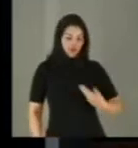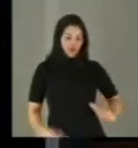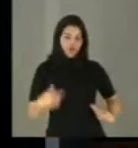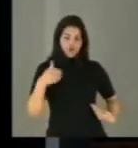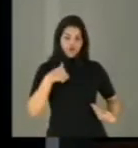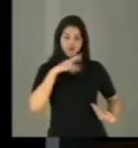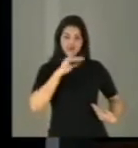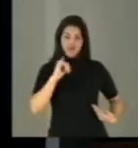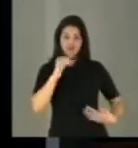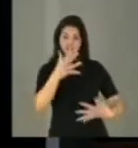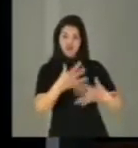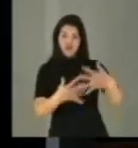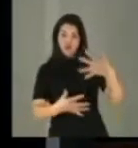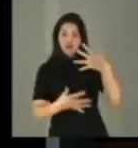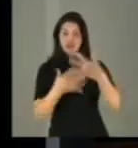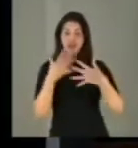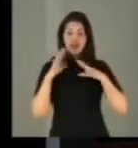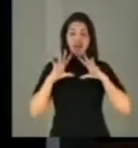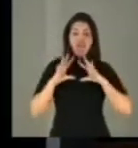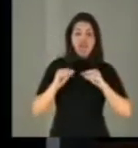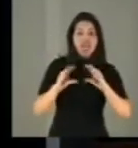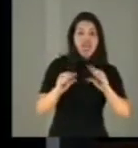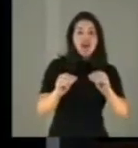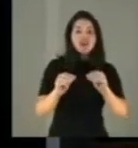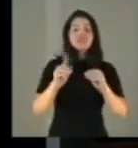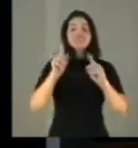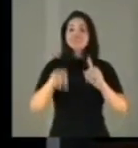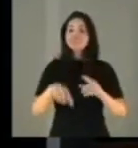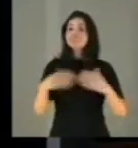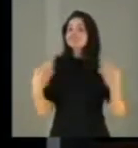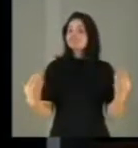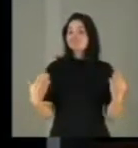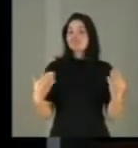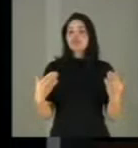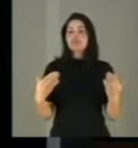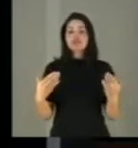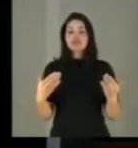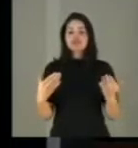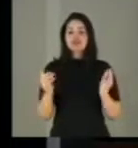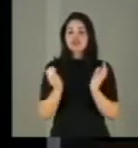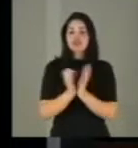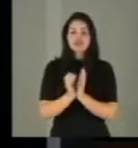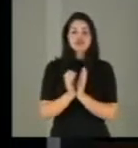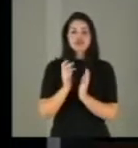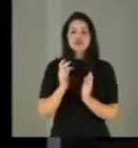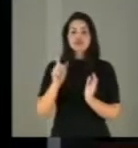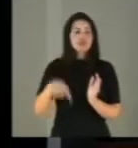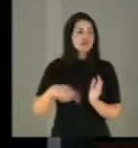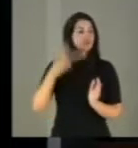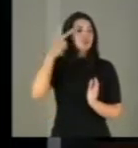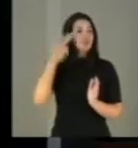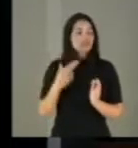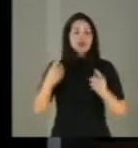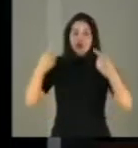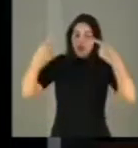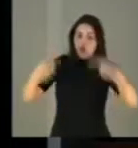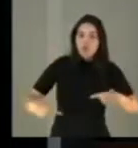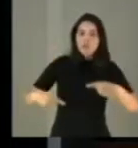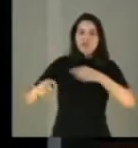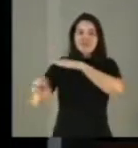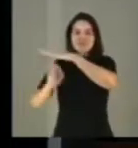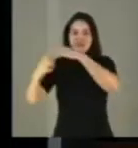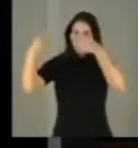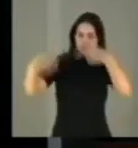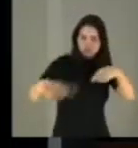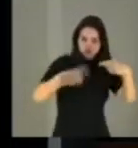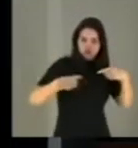desnecessário, que subverte a tendência natural da concorrência e da competitividade, e deveria